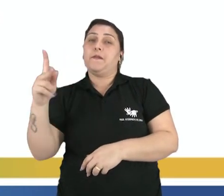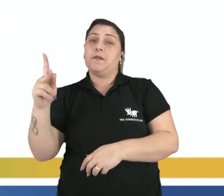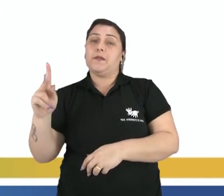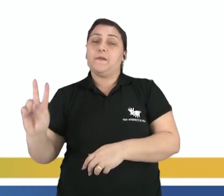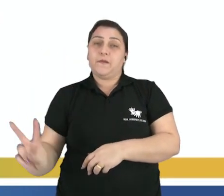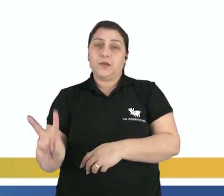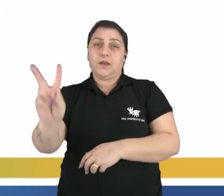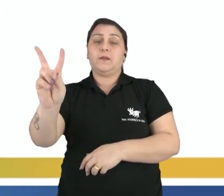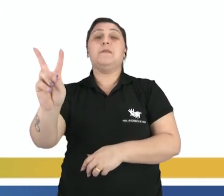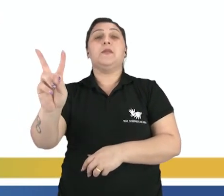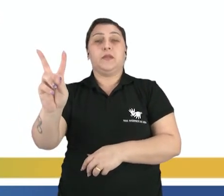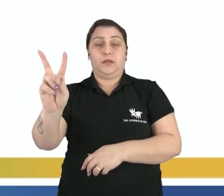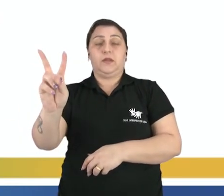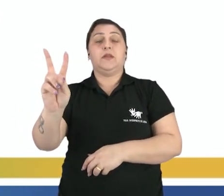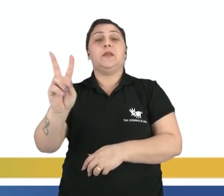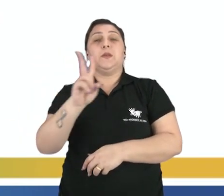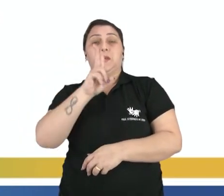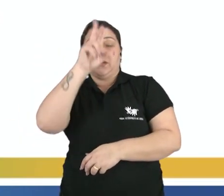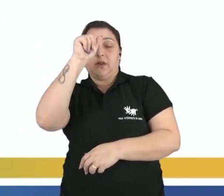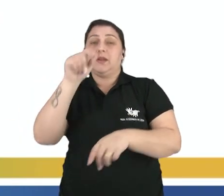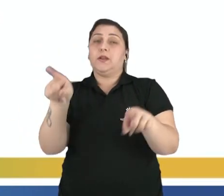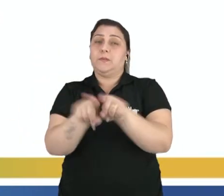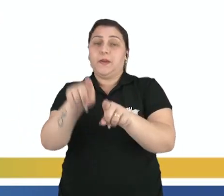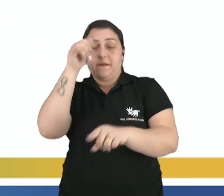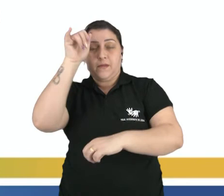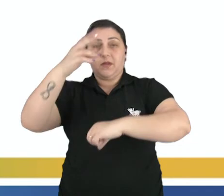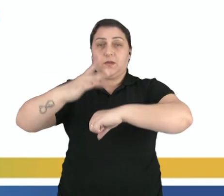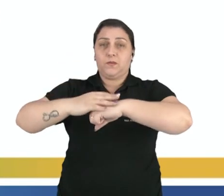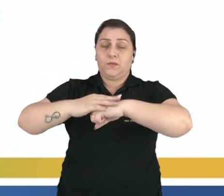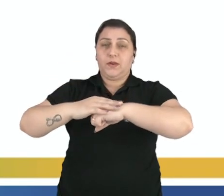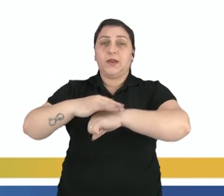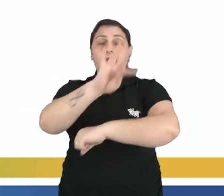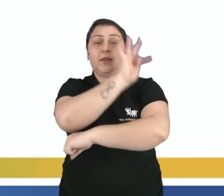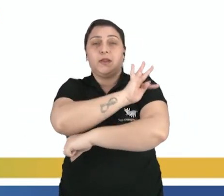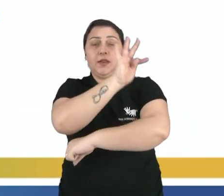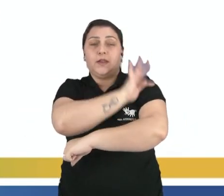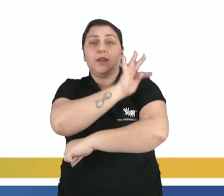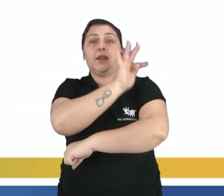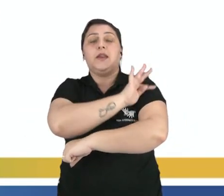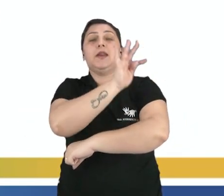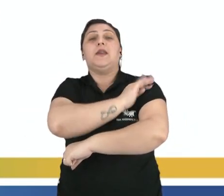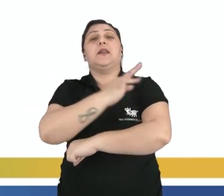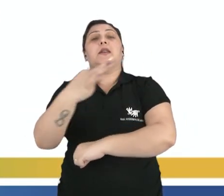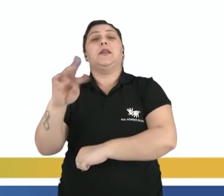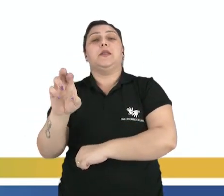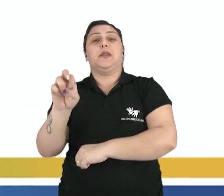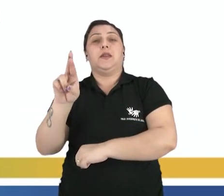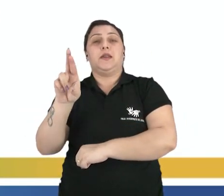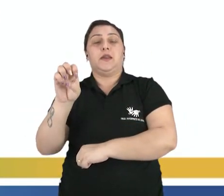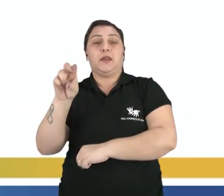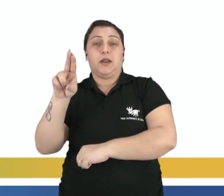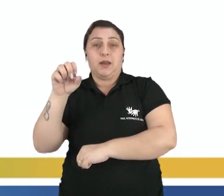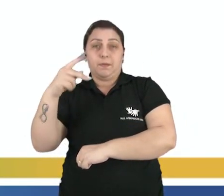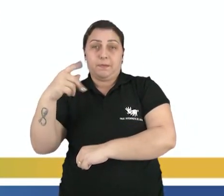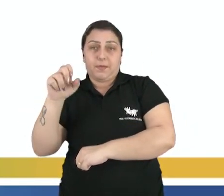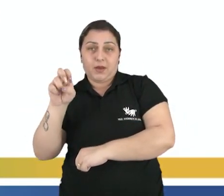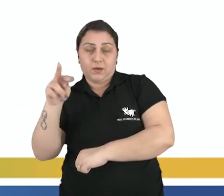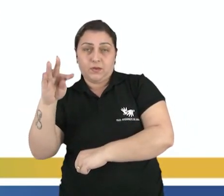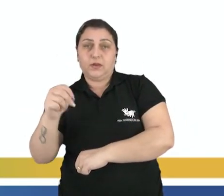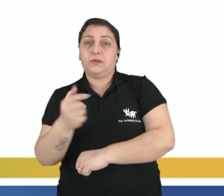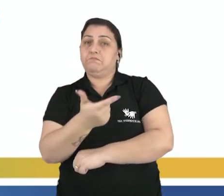medicinais e resistentes também a doenças, técnicas terapêuticas para doenças que ainda não têm cura, como câncer,